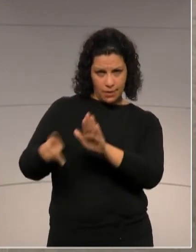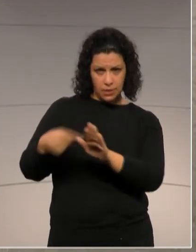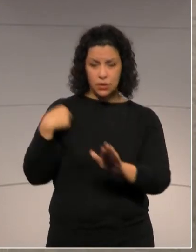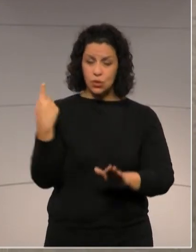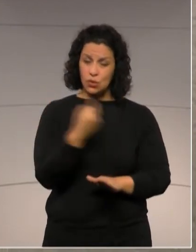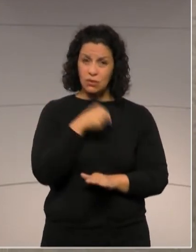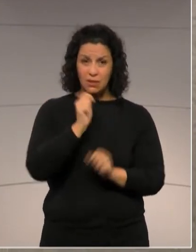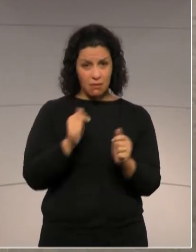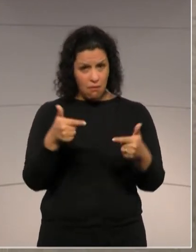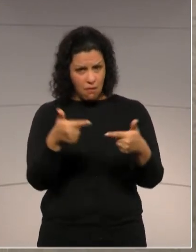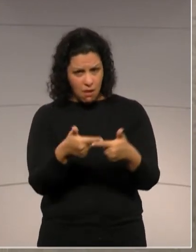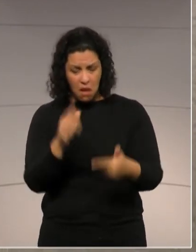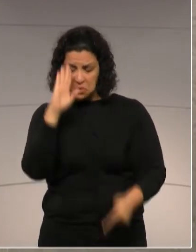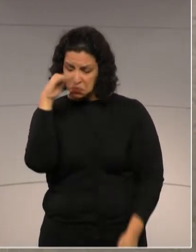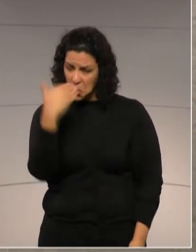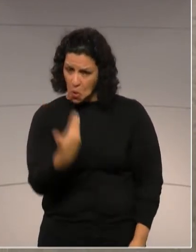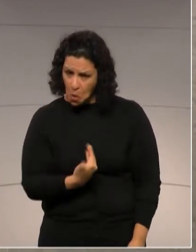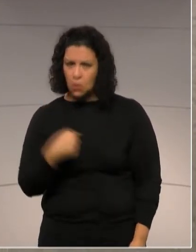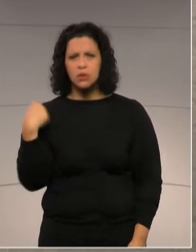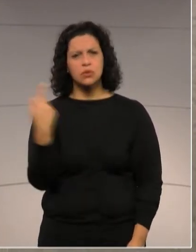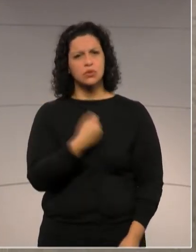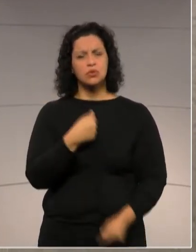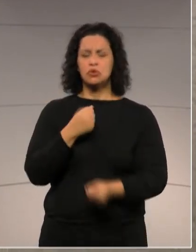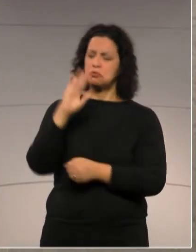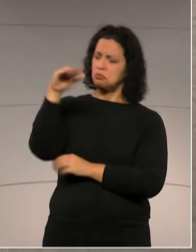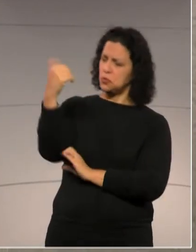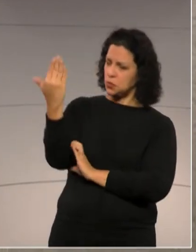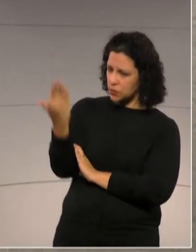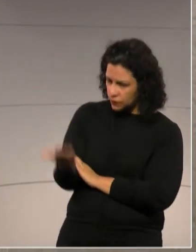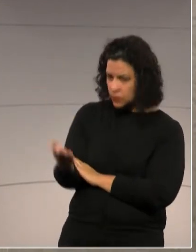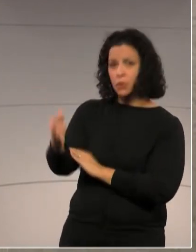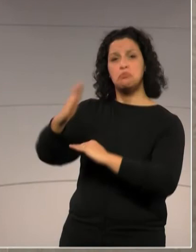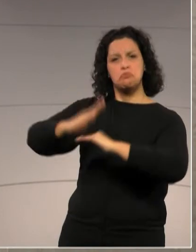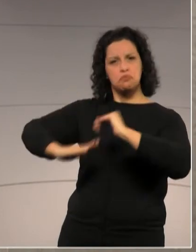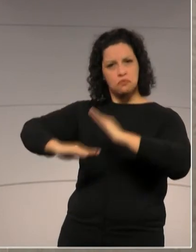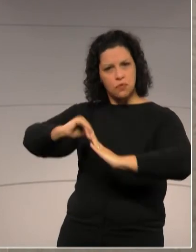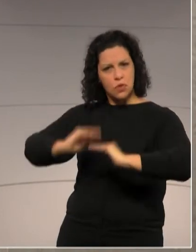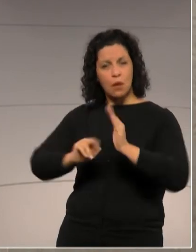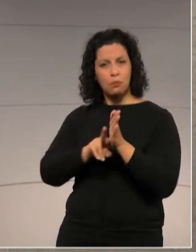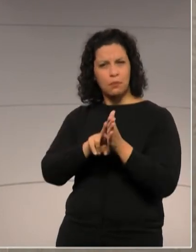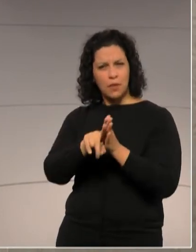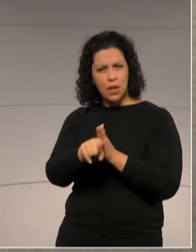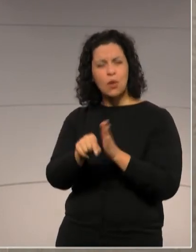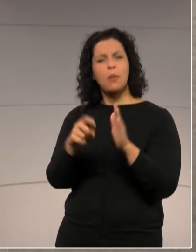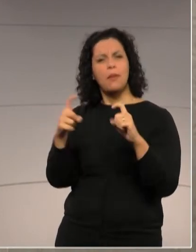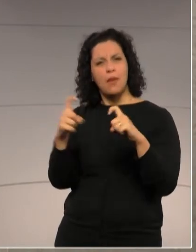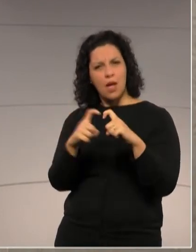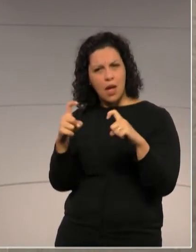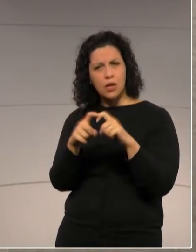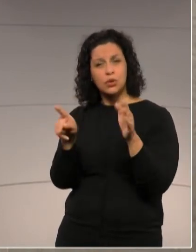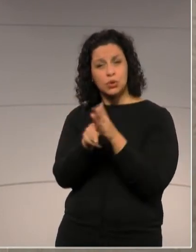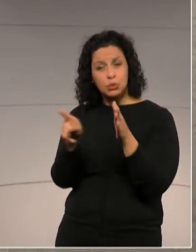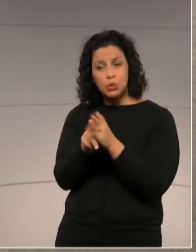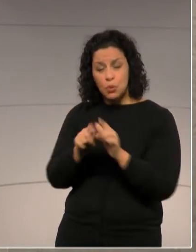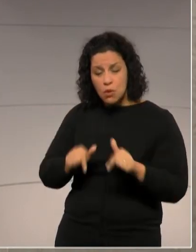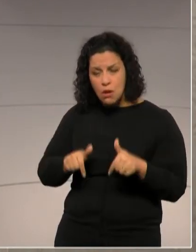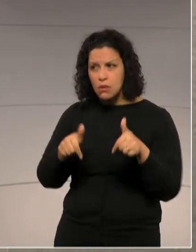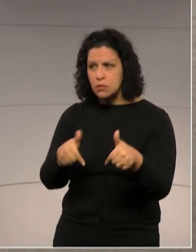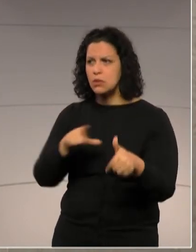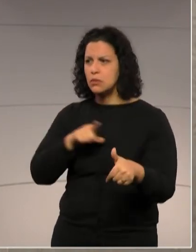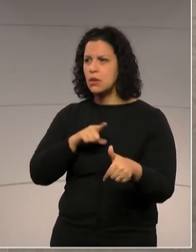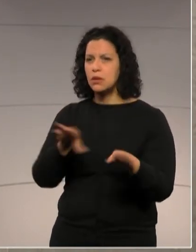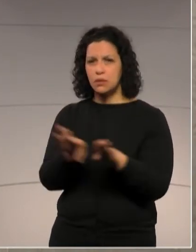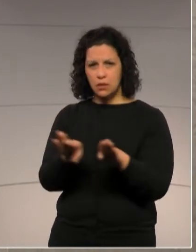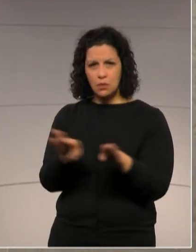casa, é uma grande honra fazer essa homenagem a vocês, profissionais de biomedicina, uma área de atuação que vem